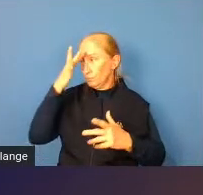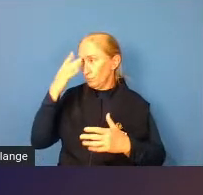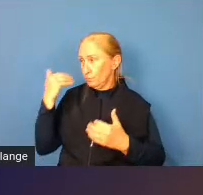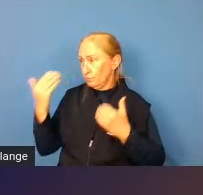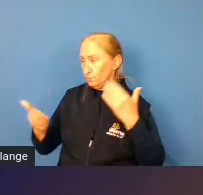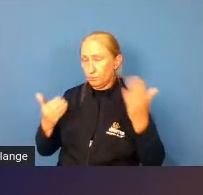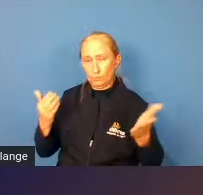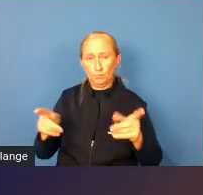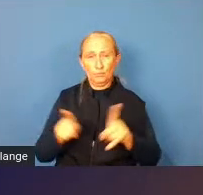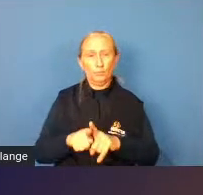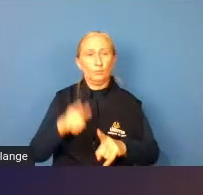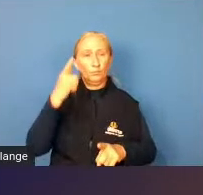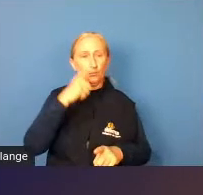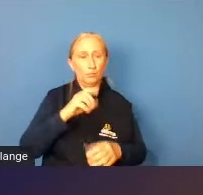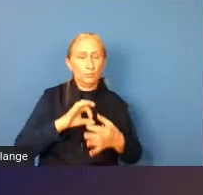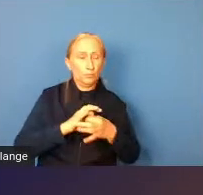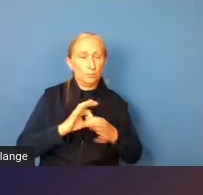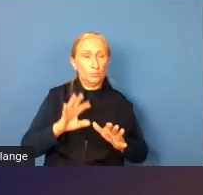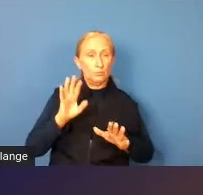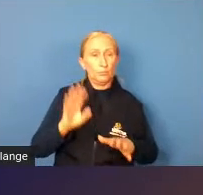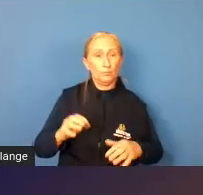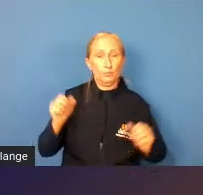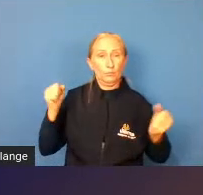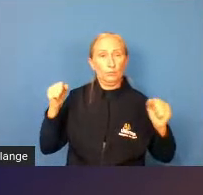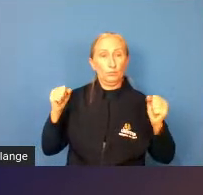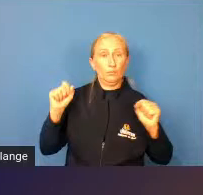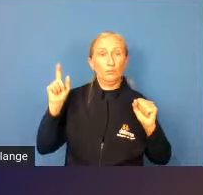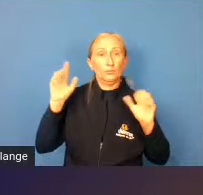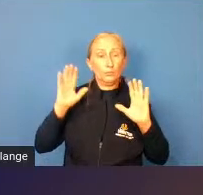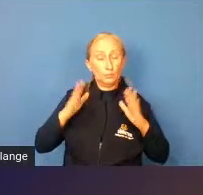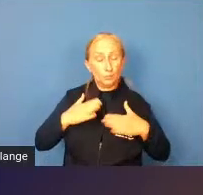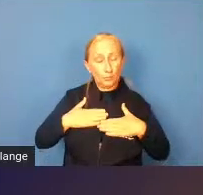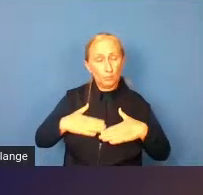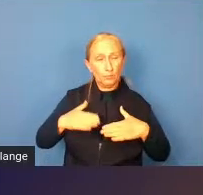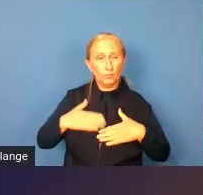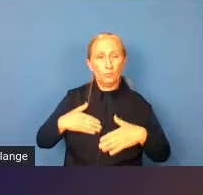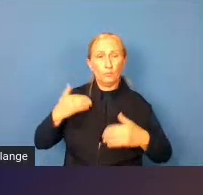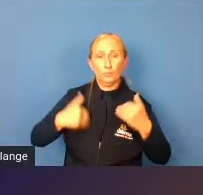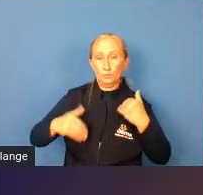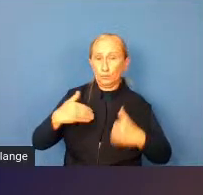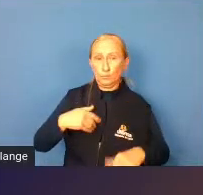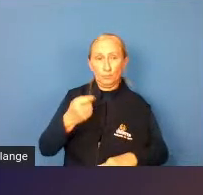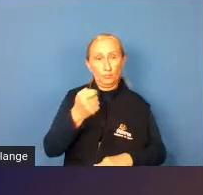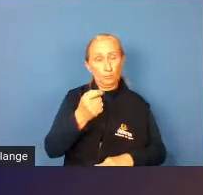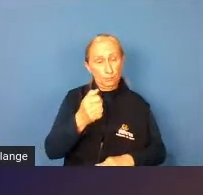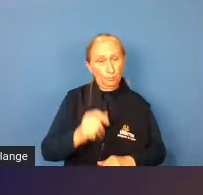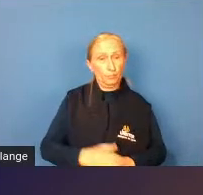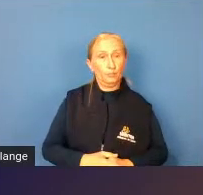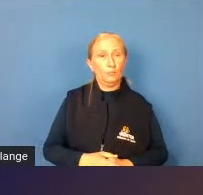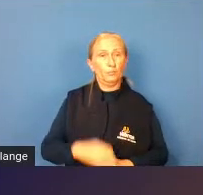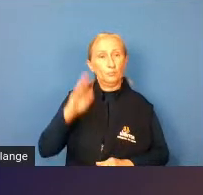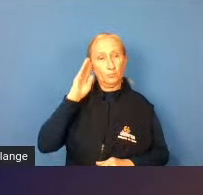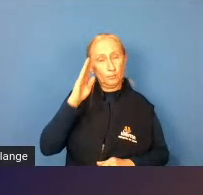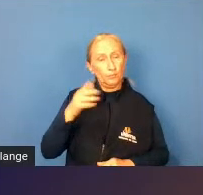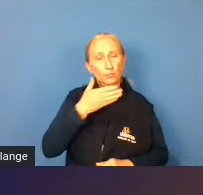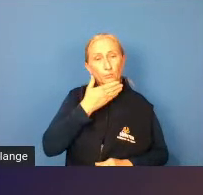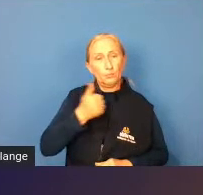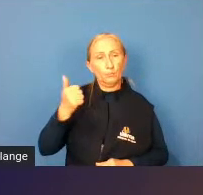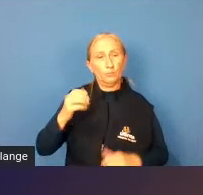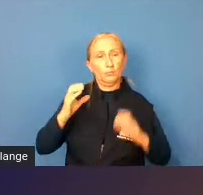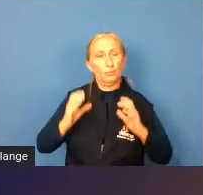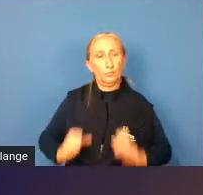então a gente tem que conseguir liberar essa euforia para que ele fique mais calmo e não se machuque mesmo e principalmente a melhoria dos